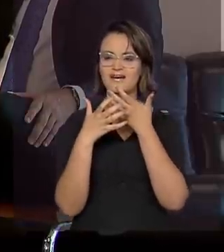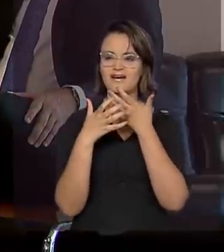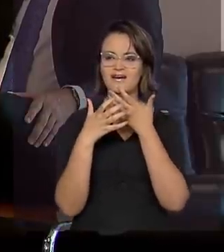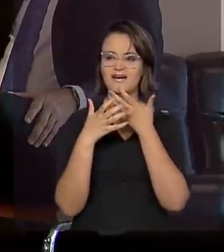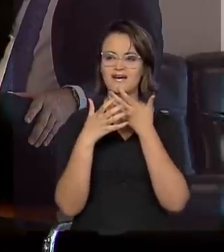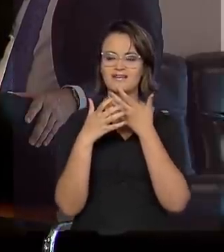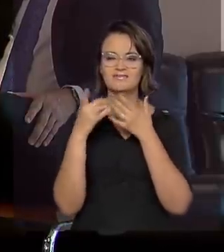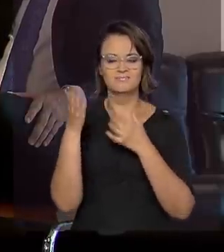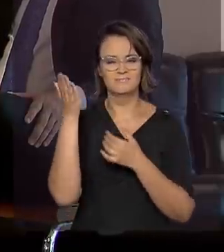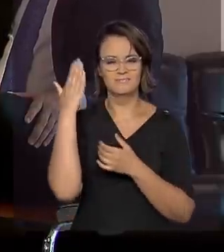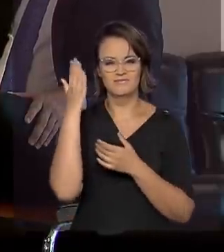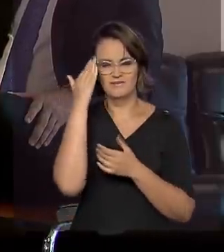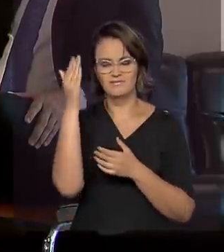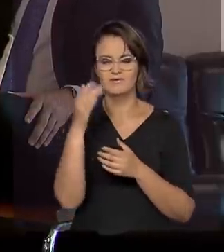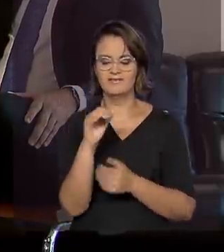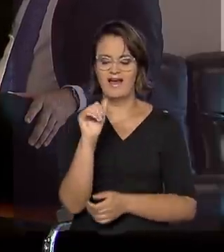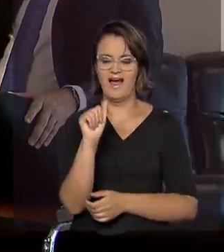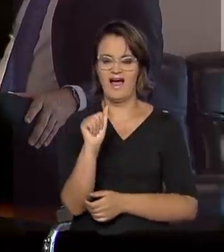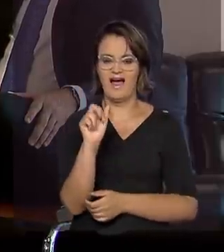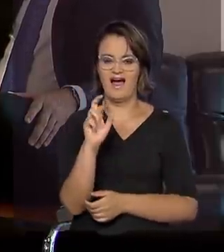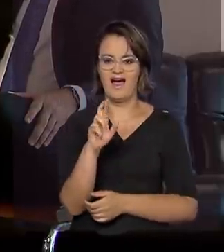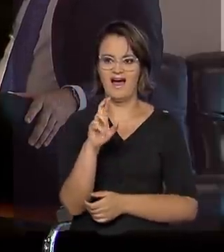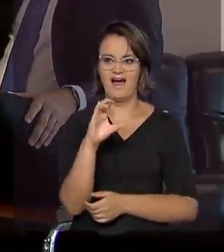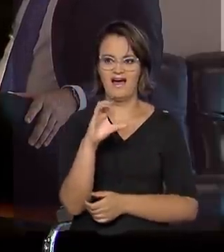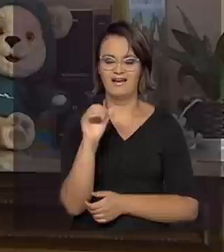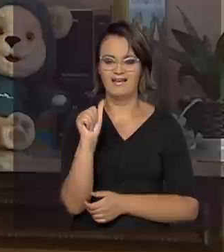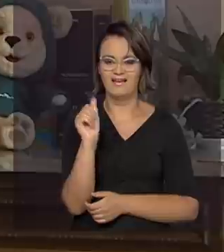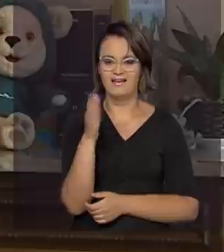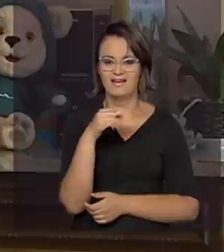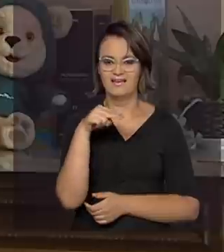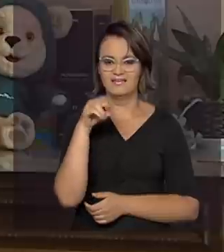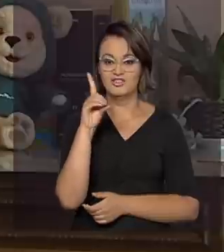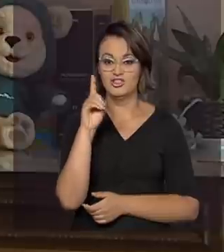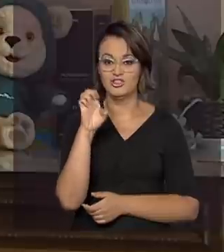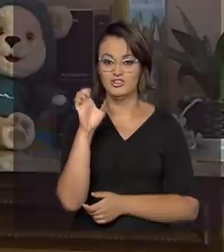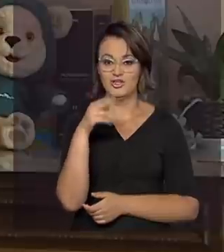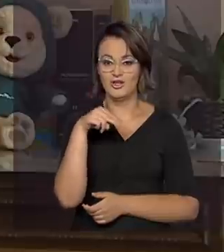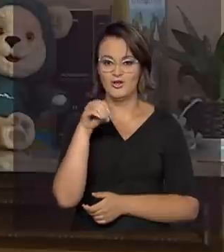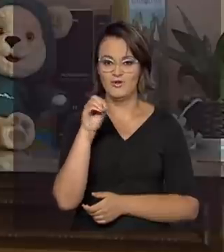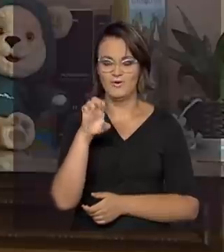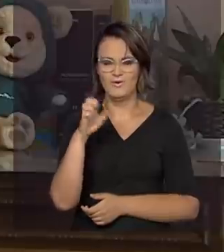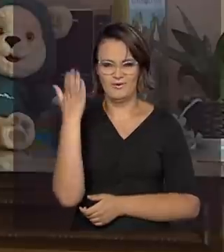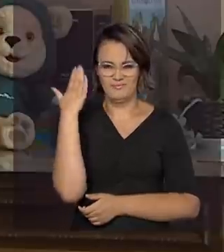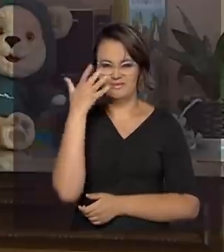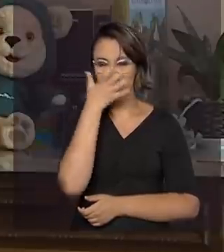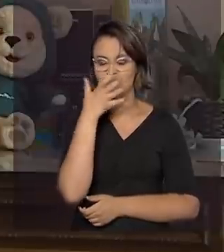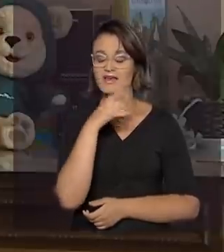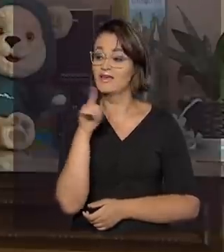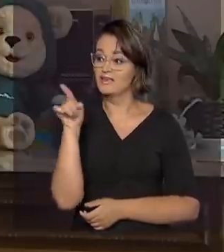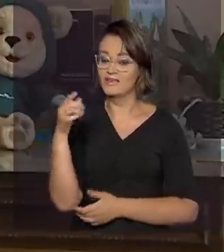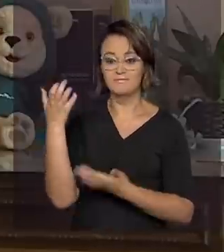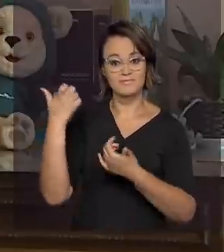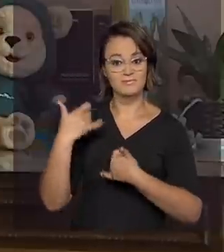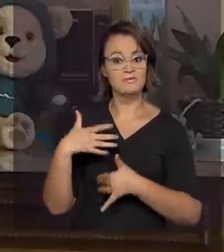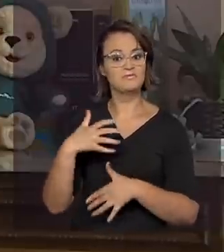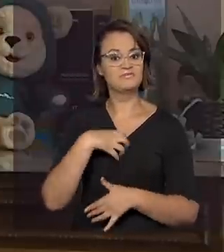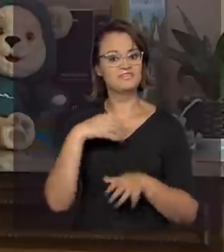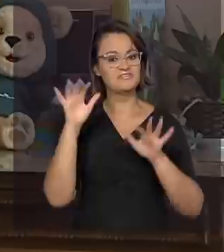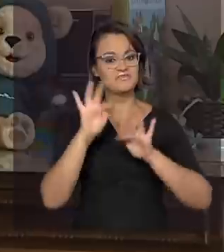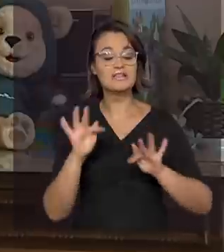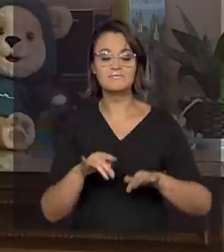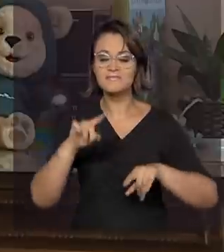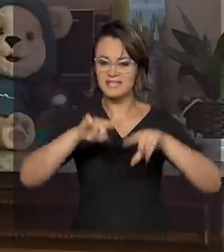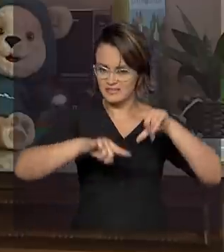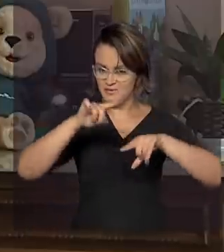de Vinícius de Moraes, que é um clássico. Então, eu fiquei muito feliz com esse depoimento do Toquinho e todo esse material está